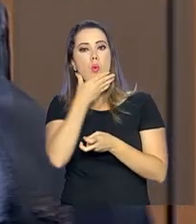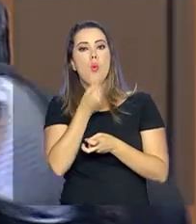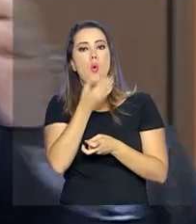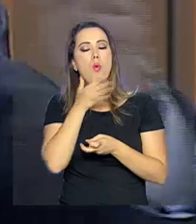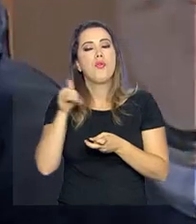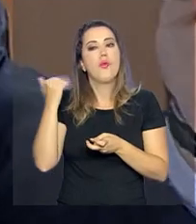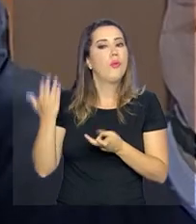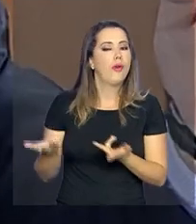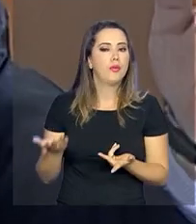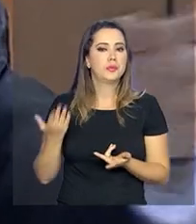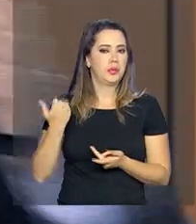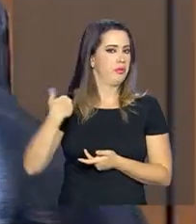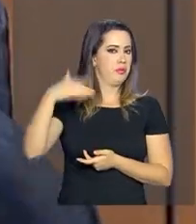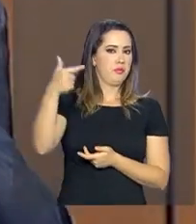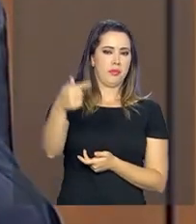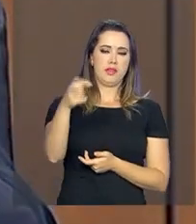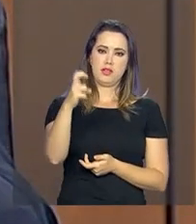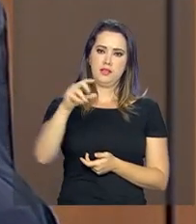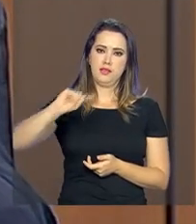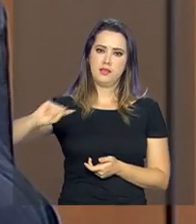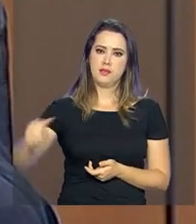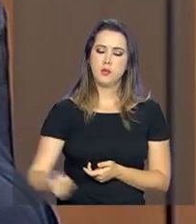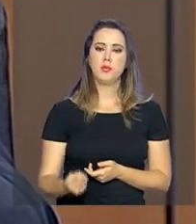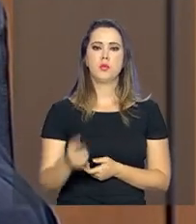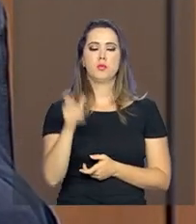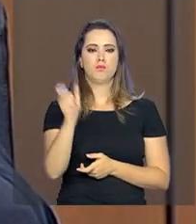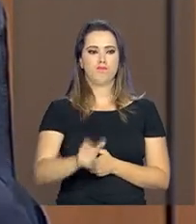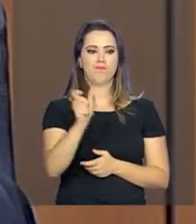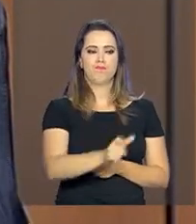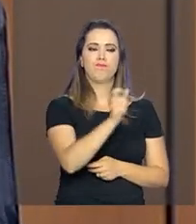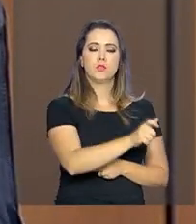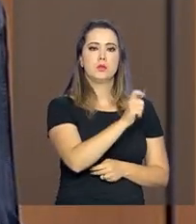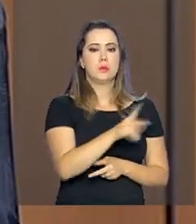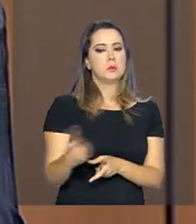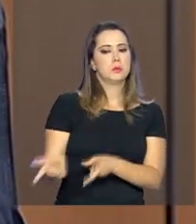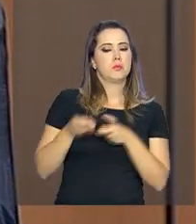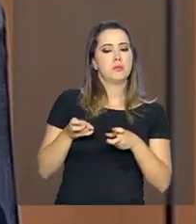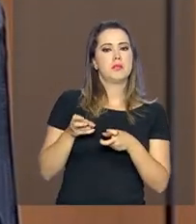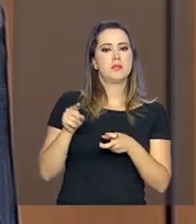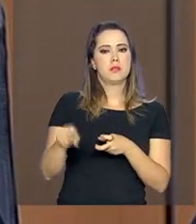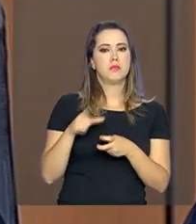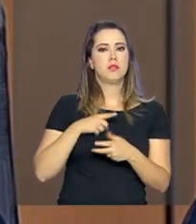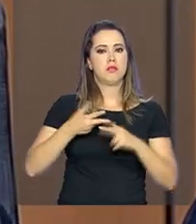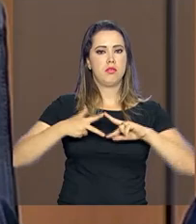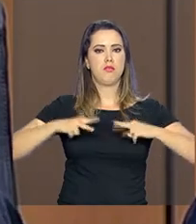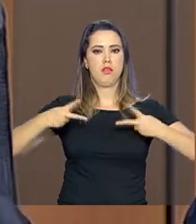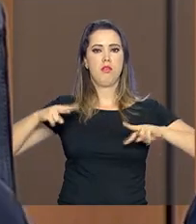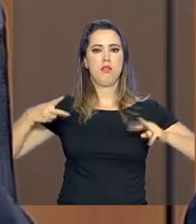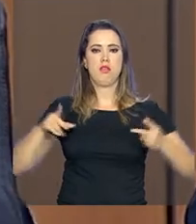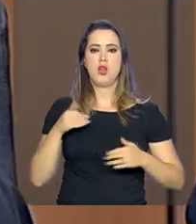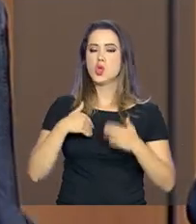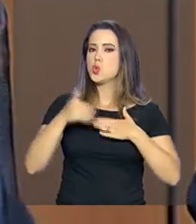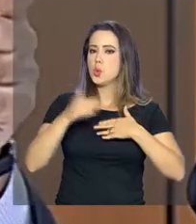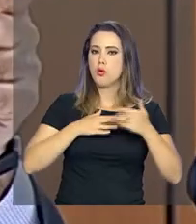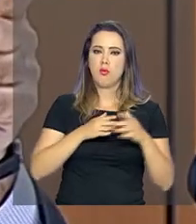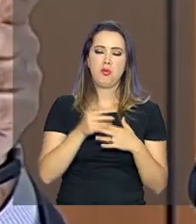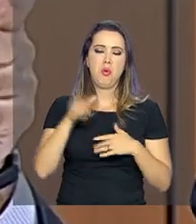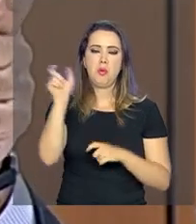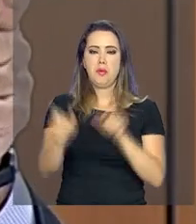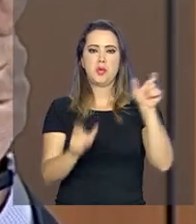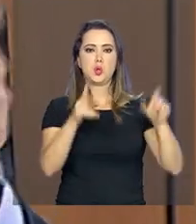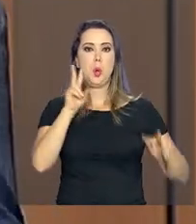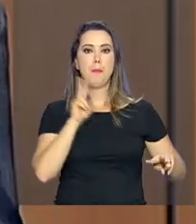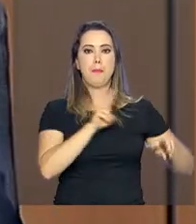mais 75 mil e identificar se você tem material de algum daqueles que estão